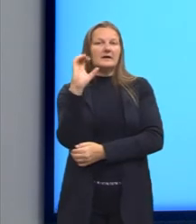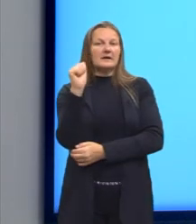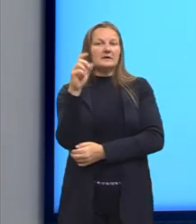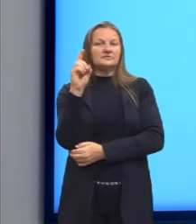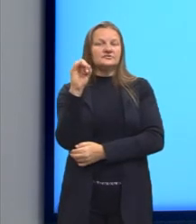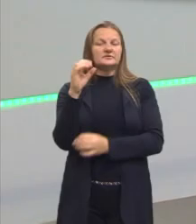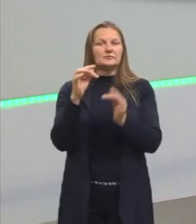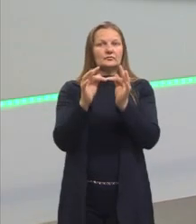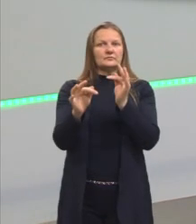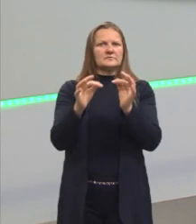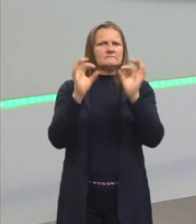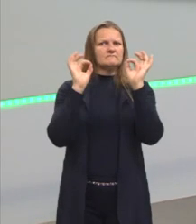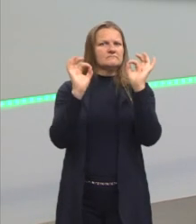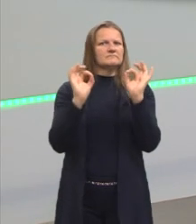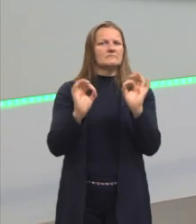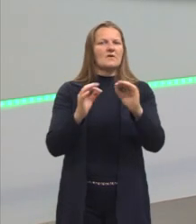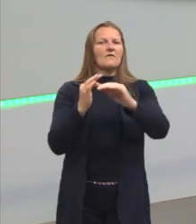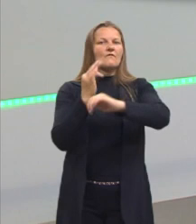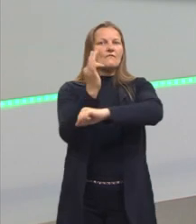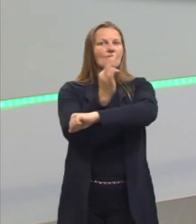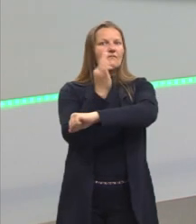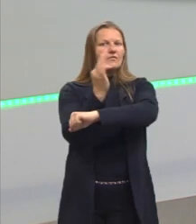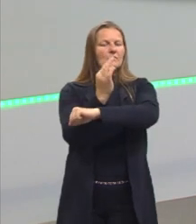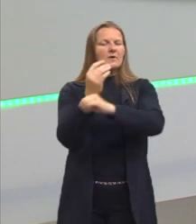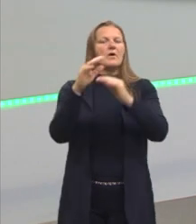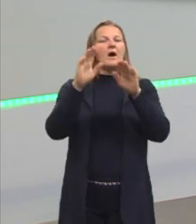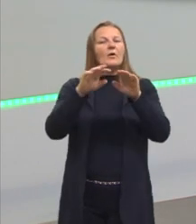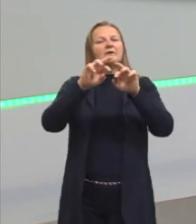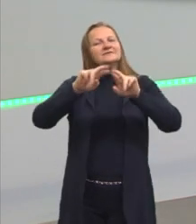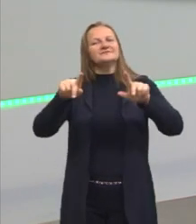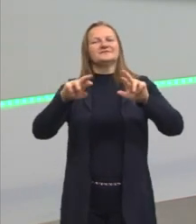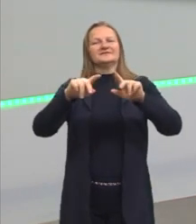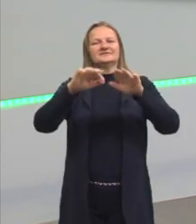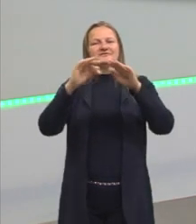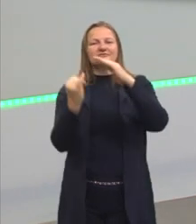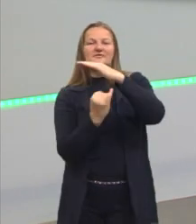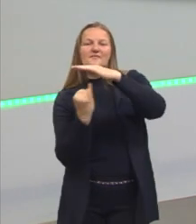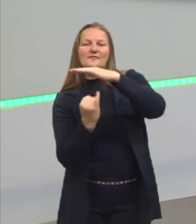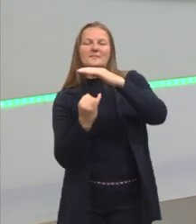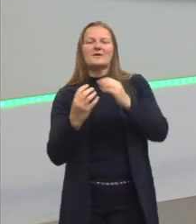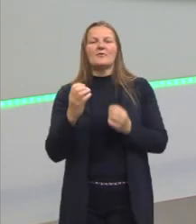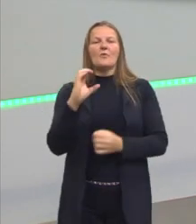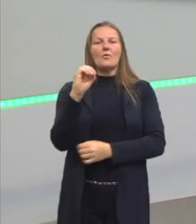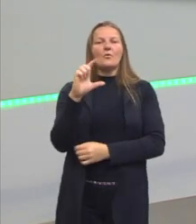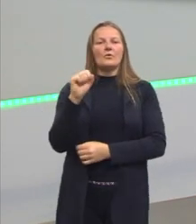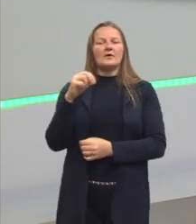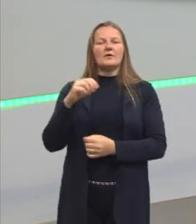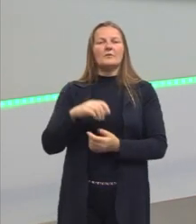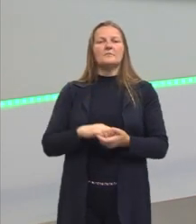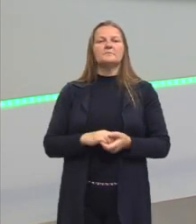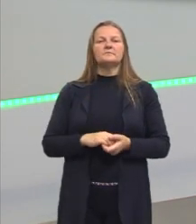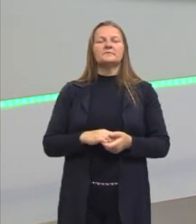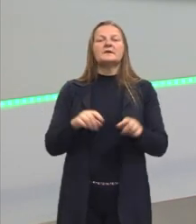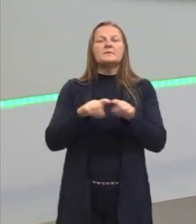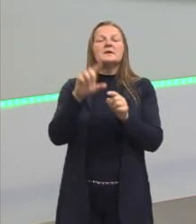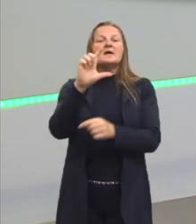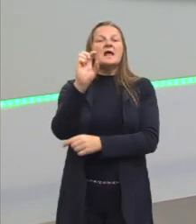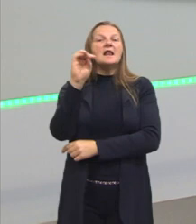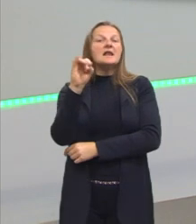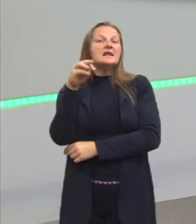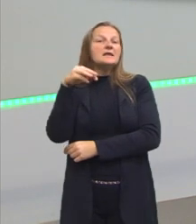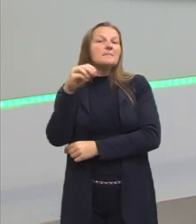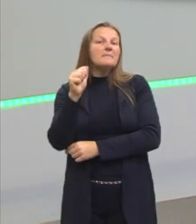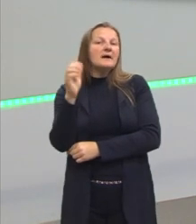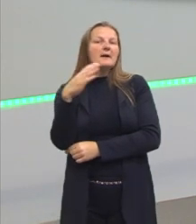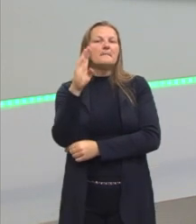aproximação da língua coloquial. Então, gente vai ter autores como Lima Barreto, que aproxima,